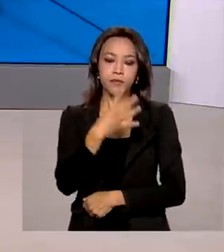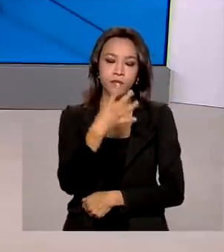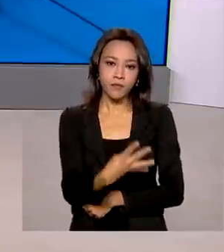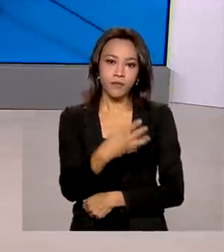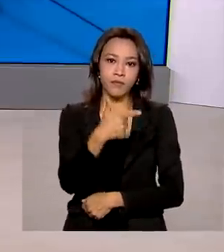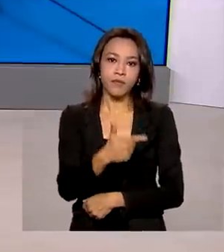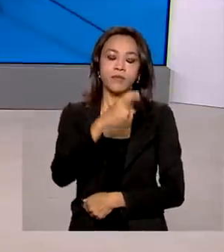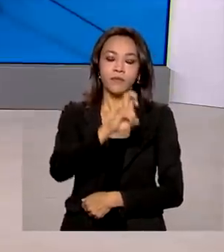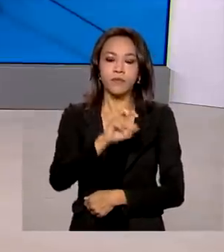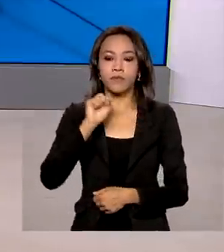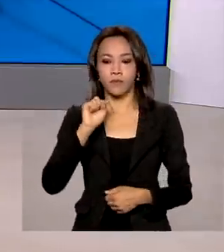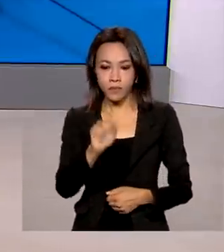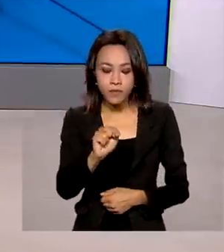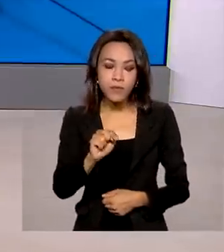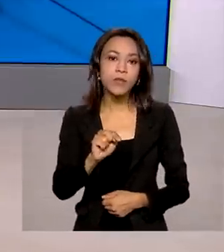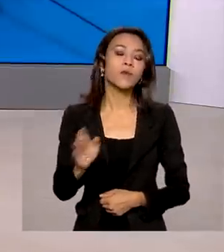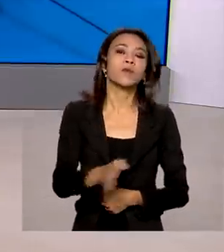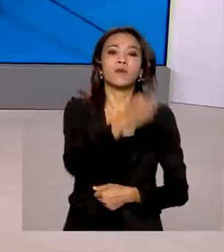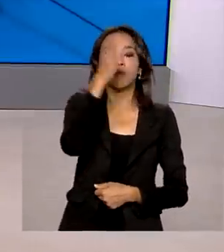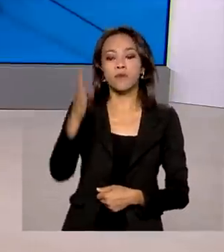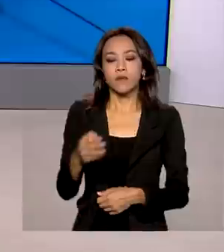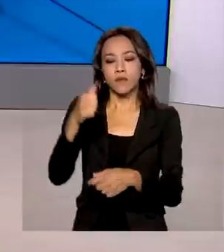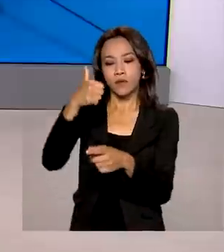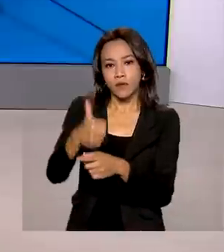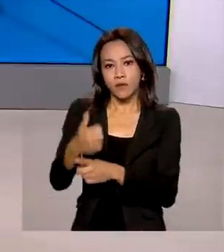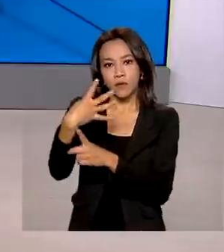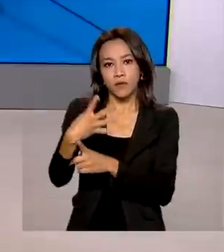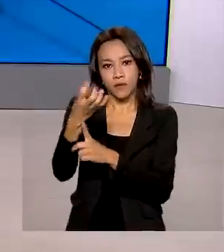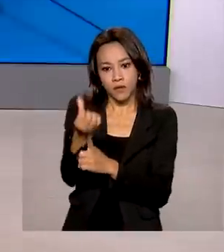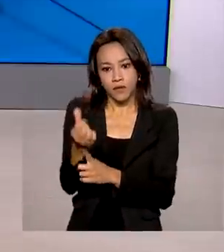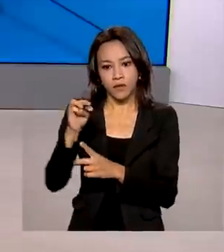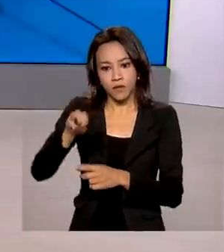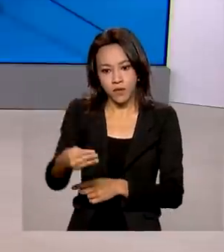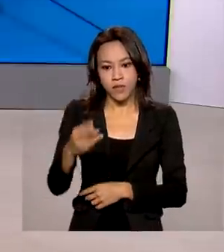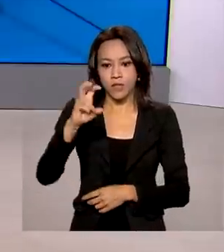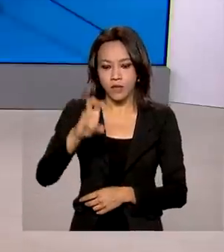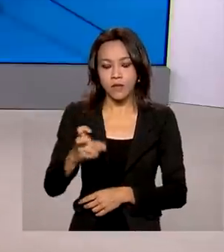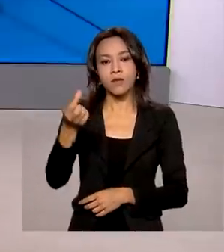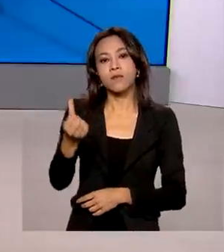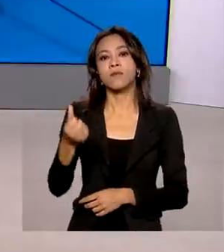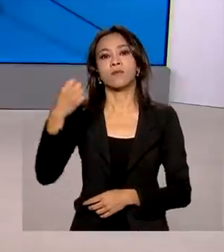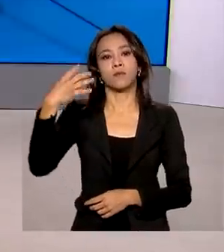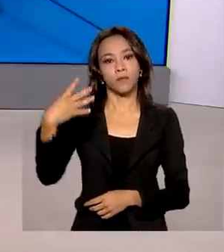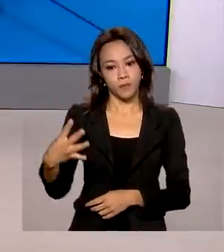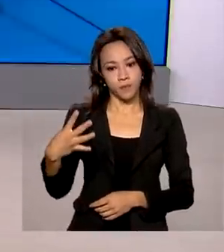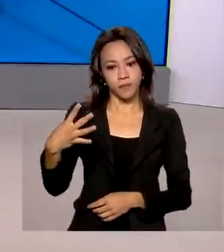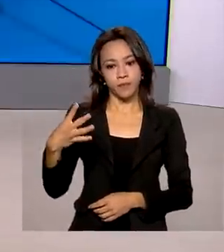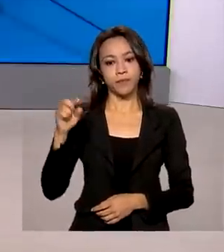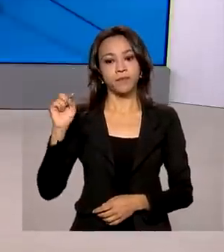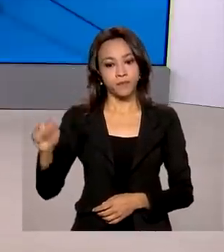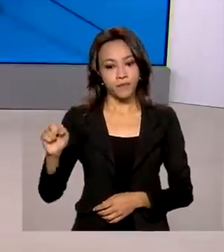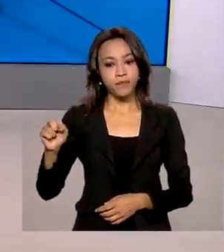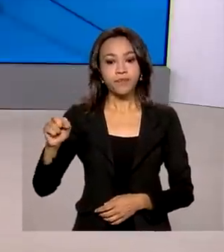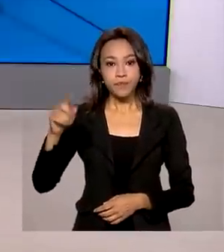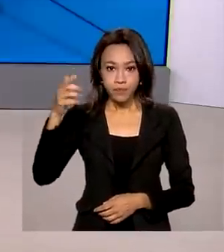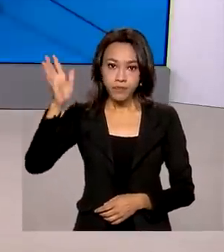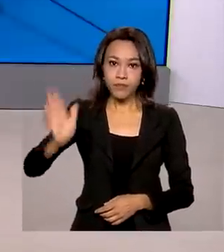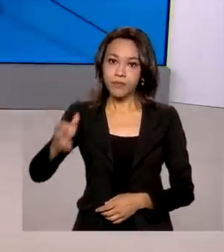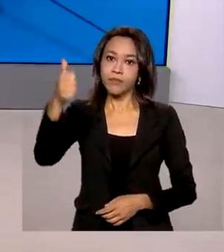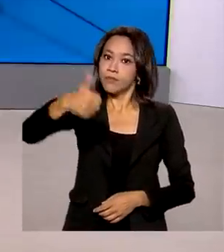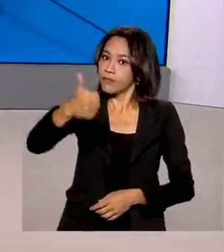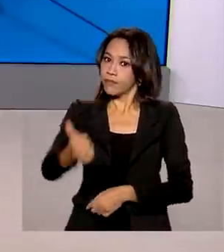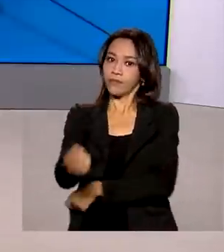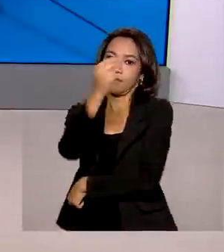425 mil. 146 milhões, 564 mil brasileiros tomaram a primeira